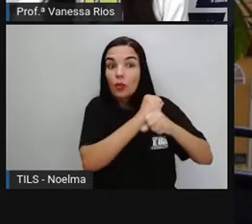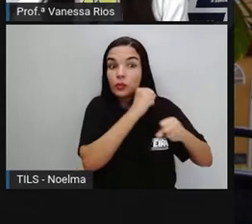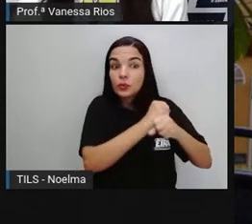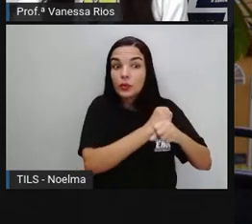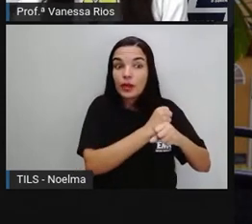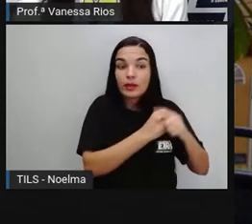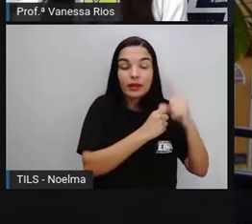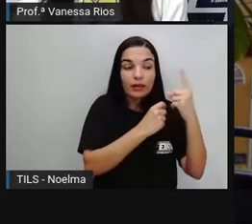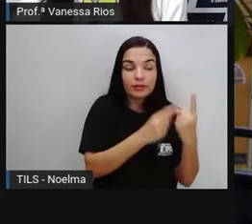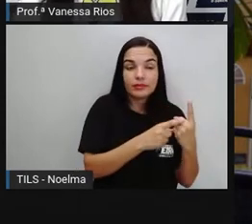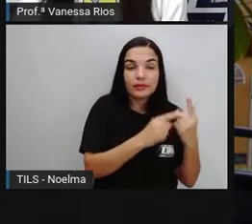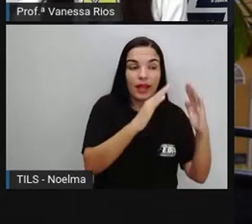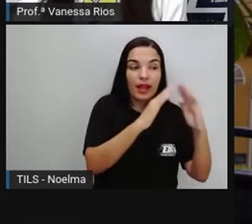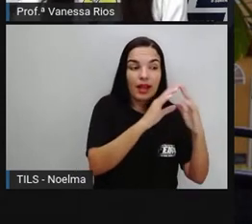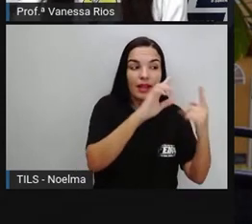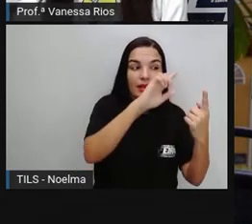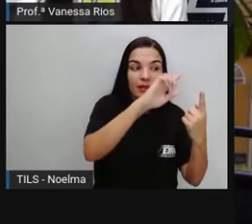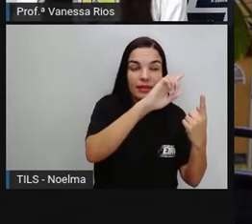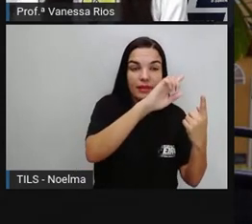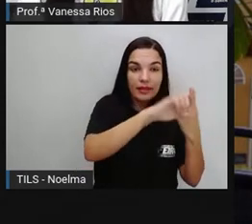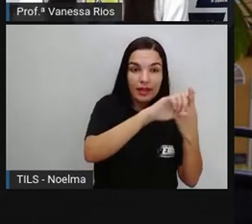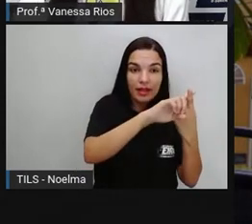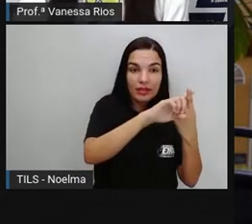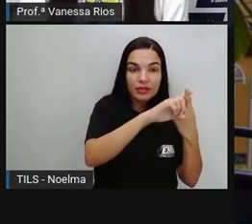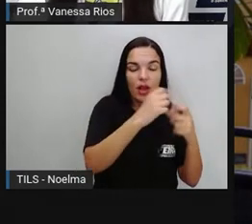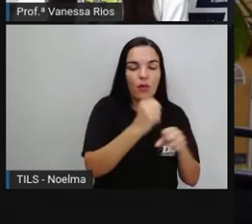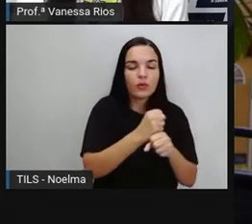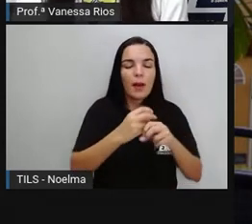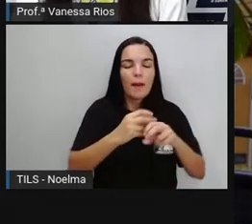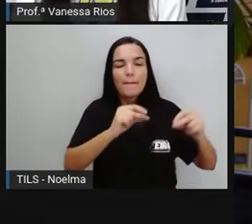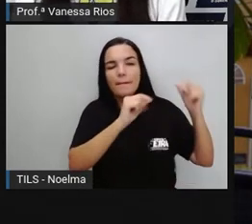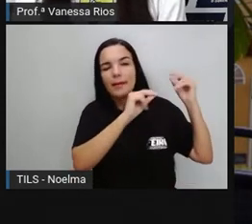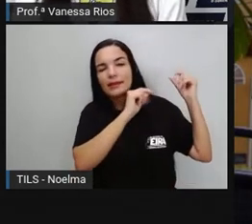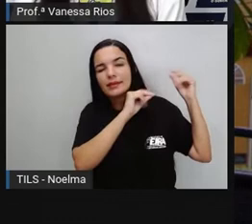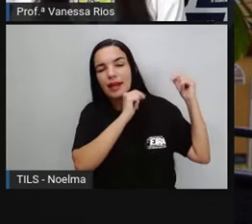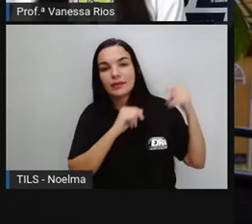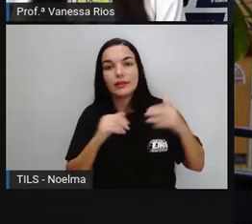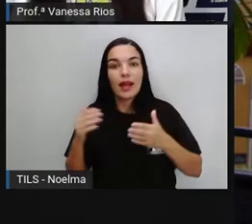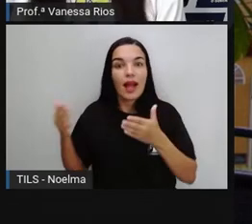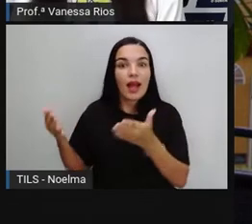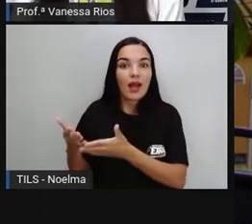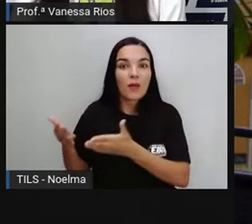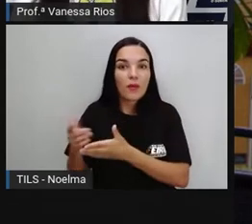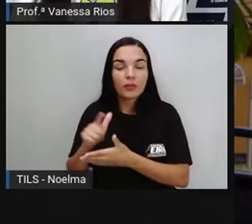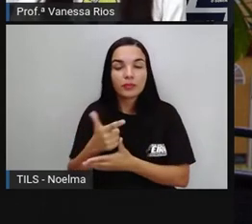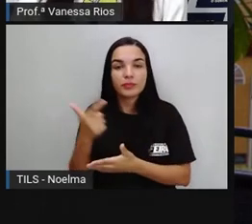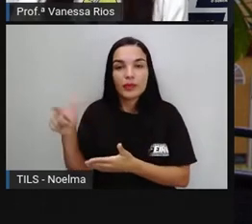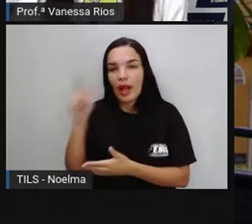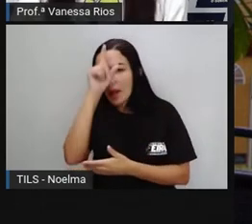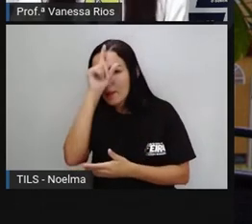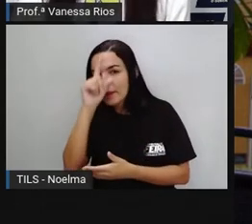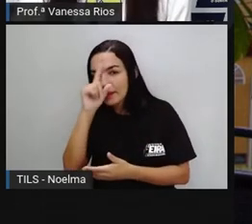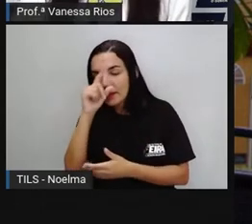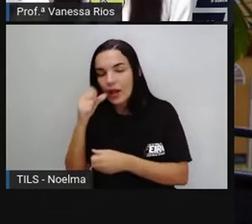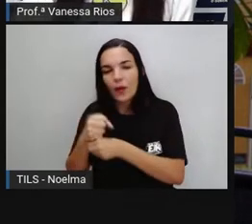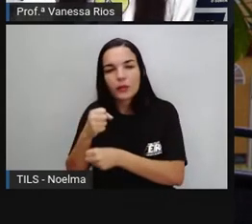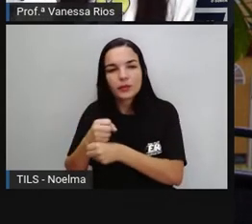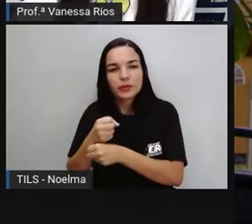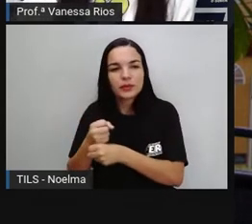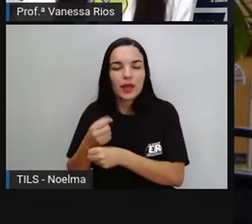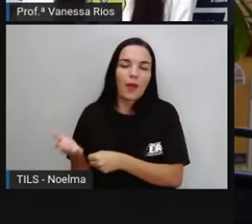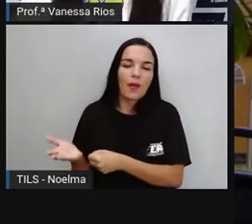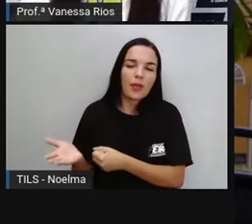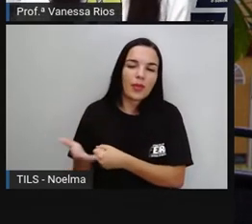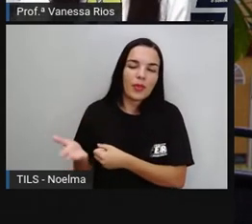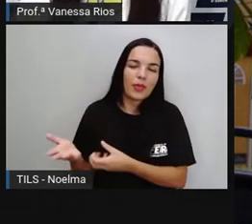desse monumento Caminhos de Feira de Santana, que já tem aí uns aspectos, características mais modernos. Mas a gente consegue